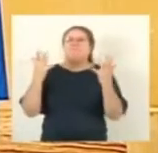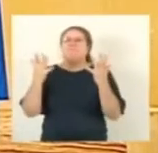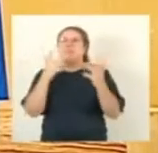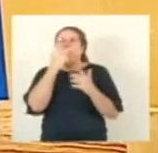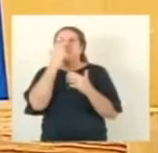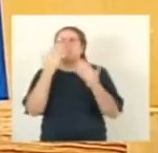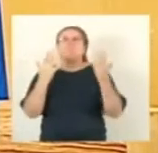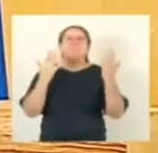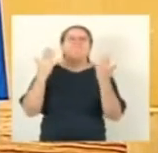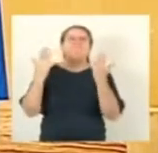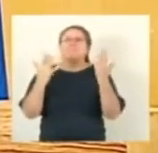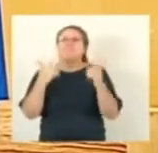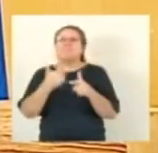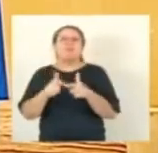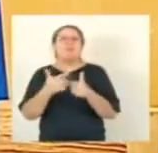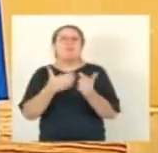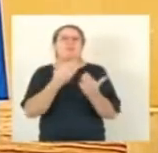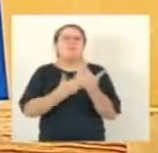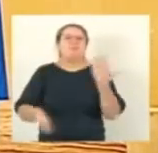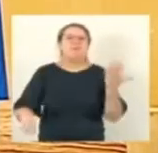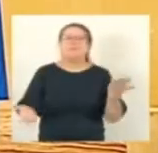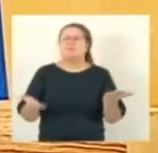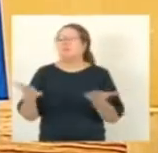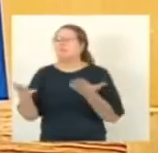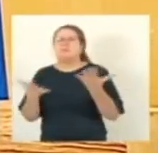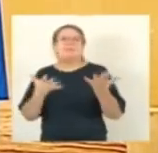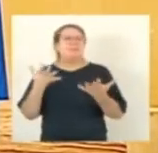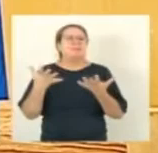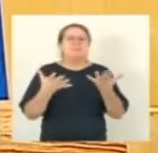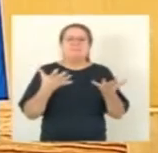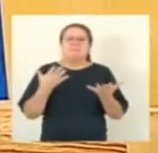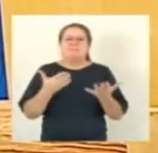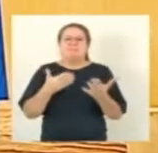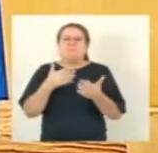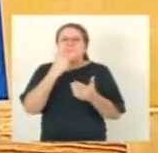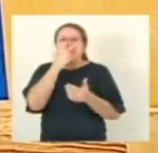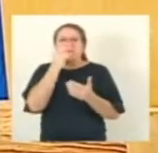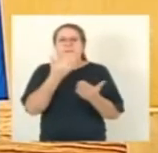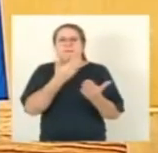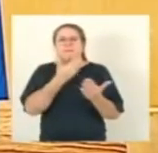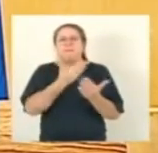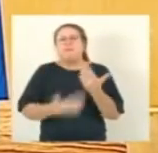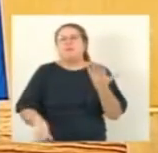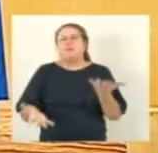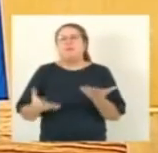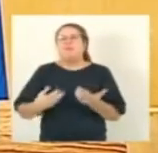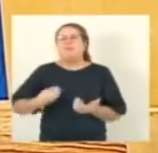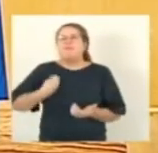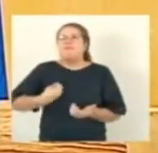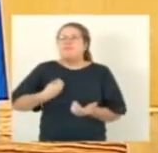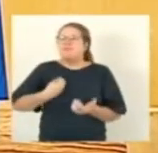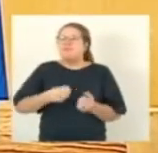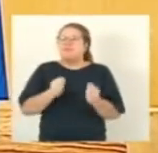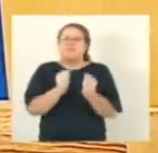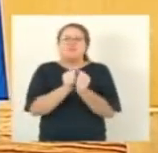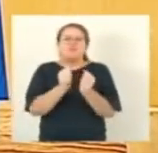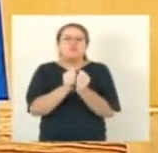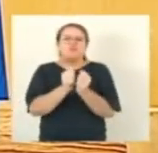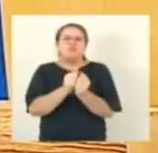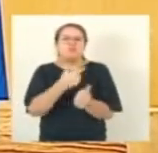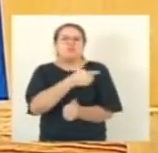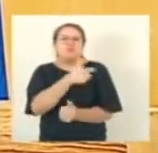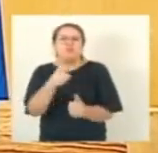-me que parte dos alunos perderam a questão da convivência, de como conviver numa